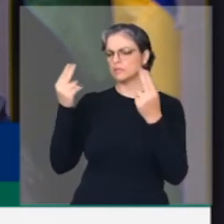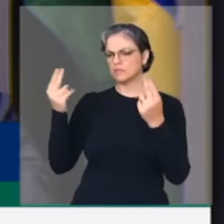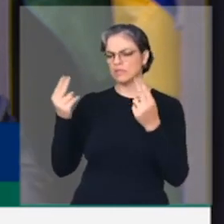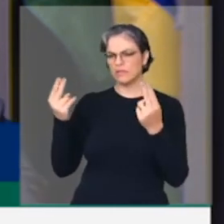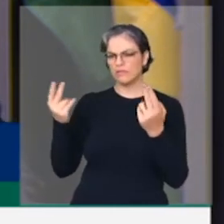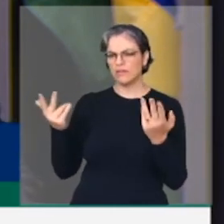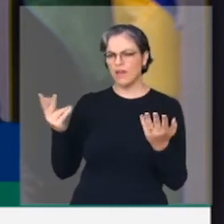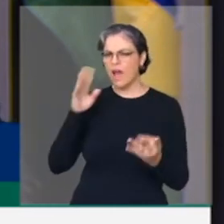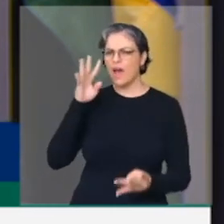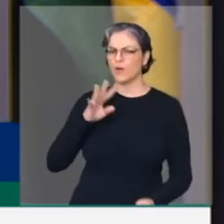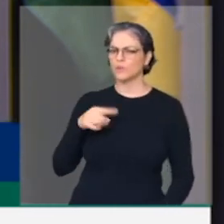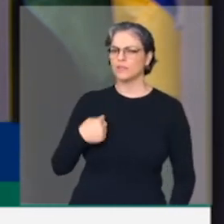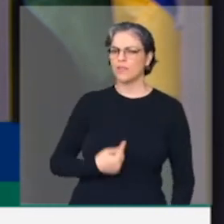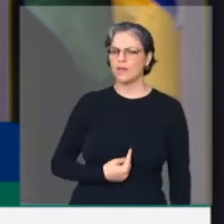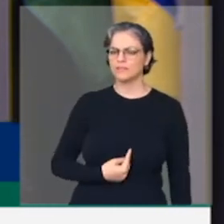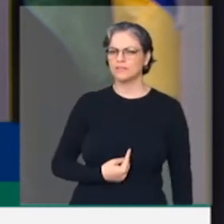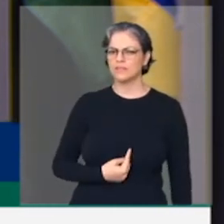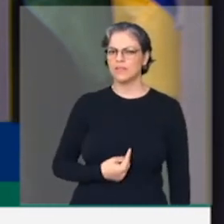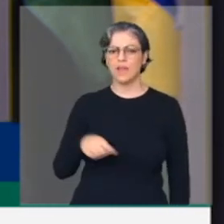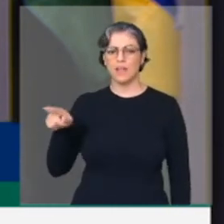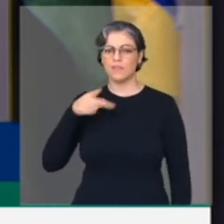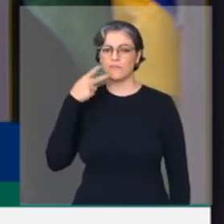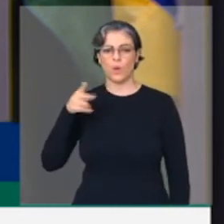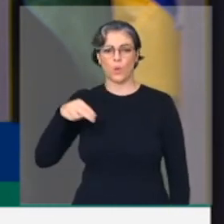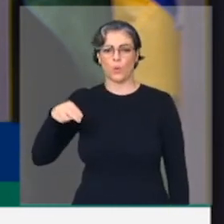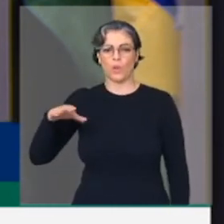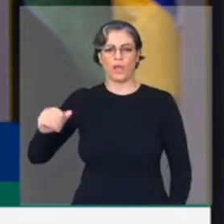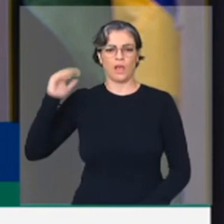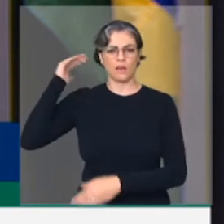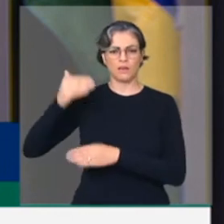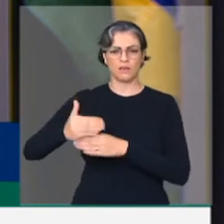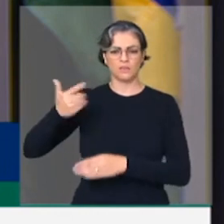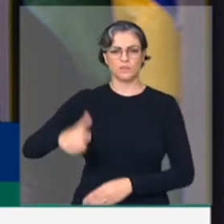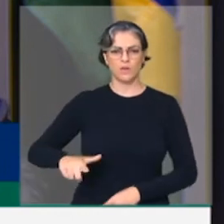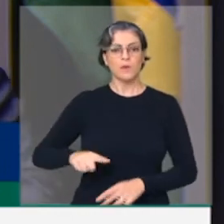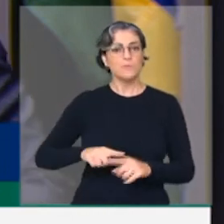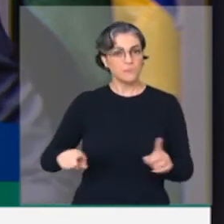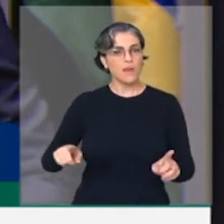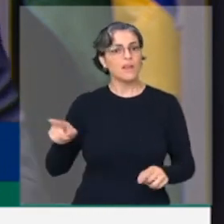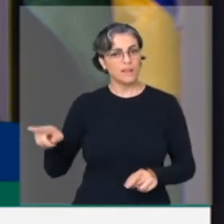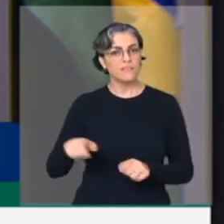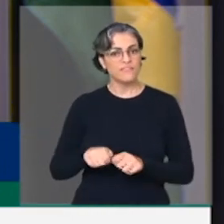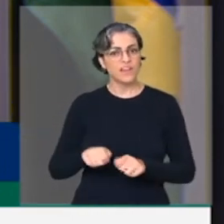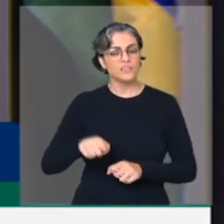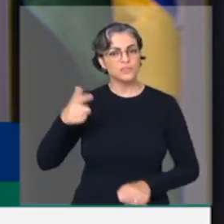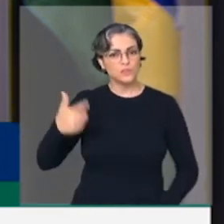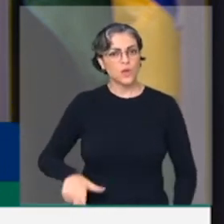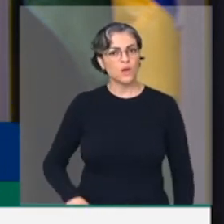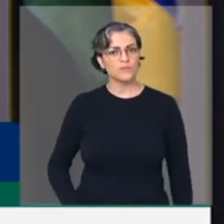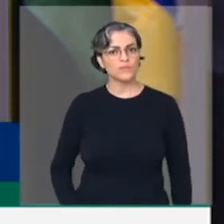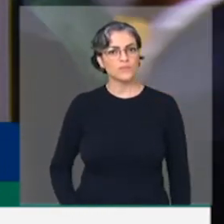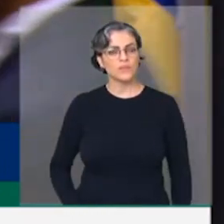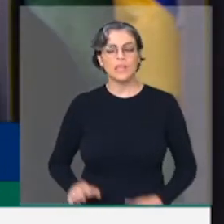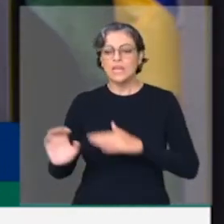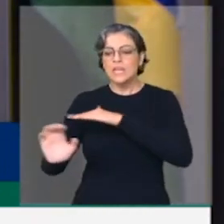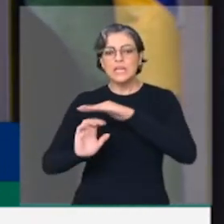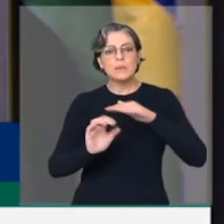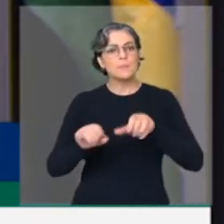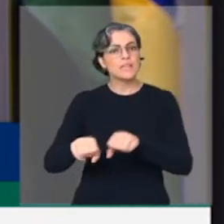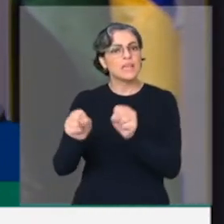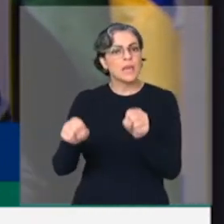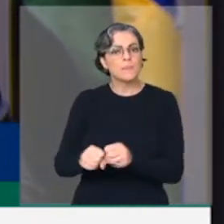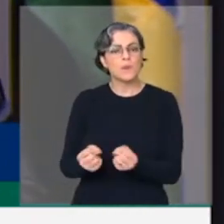novo lockdown. Pois vejam só, ele não só fez um novo lockdown quebrando empresas, falindo o